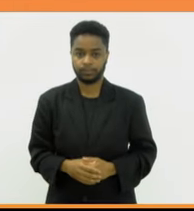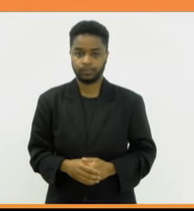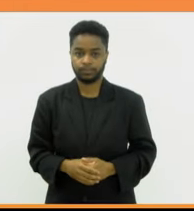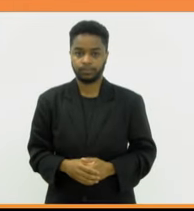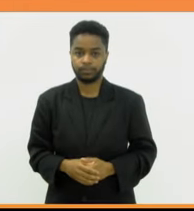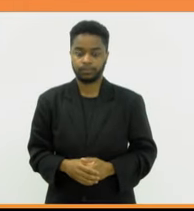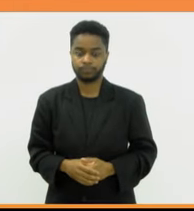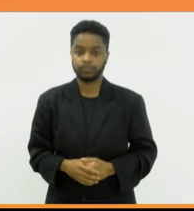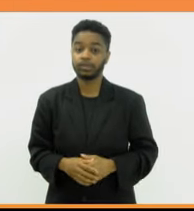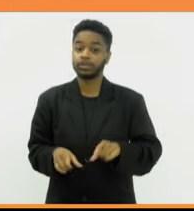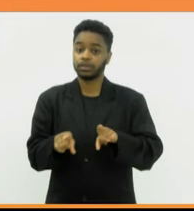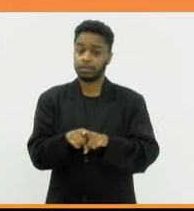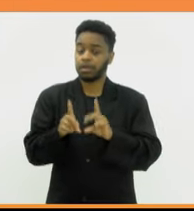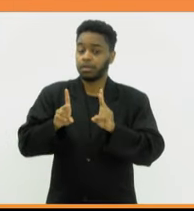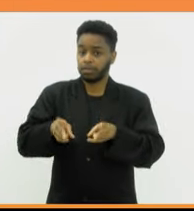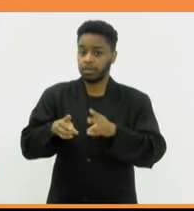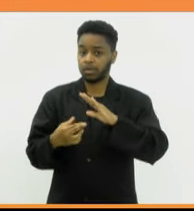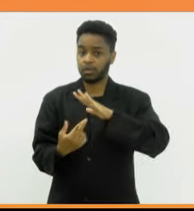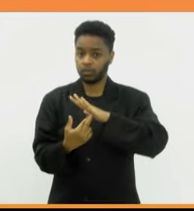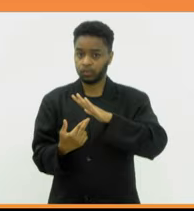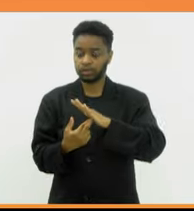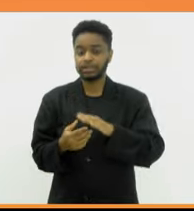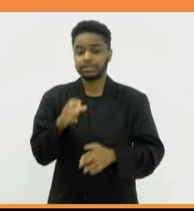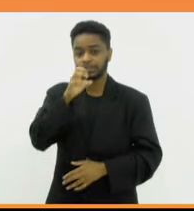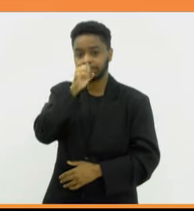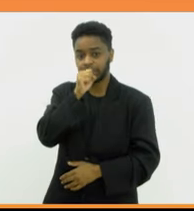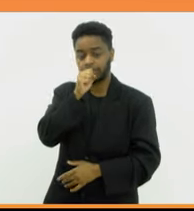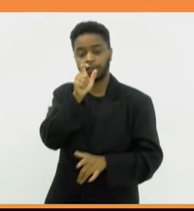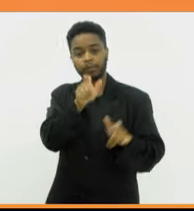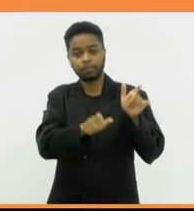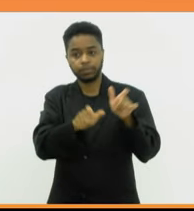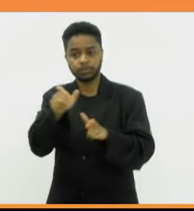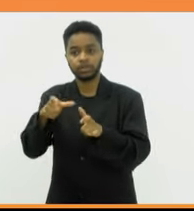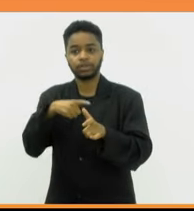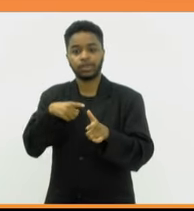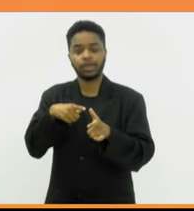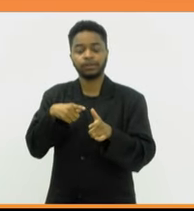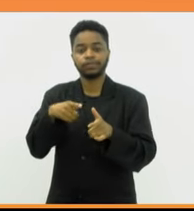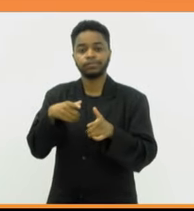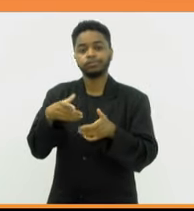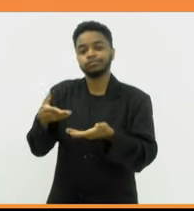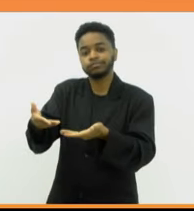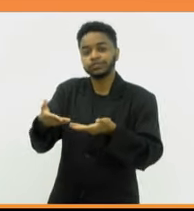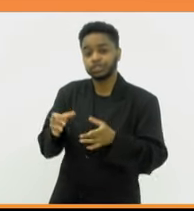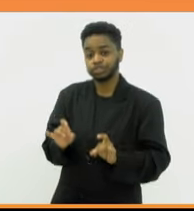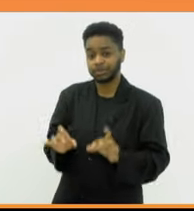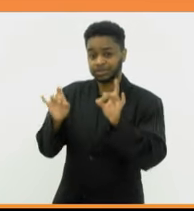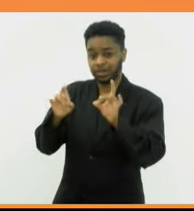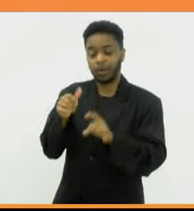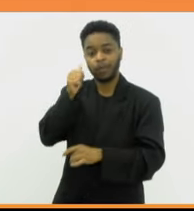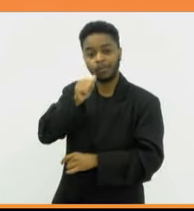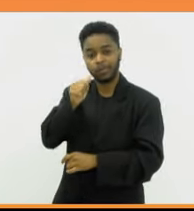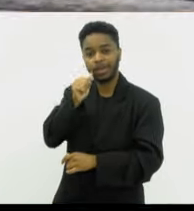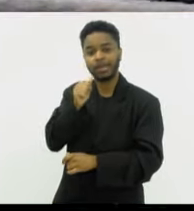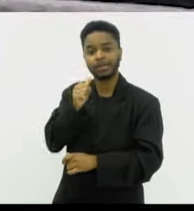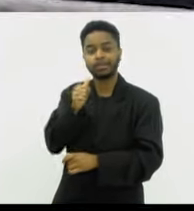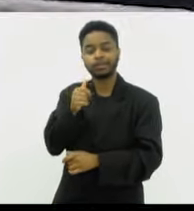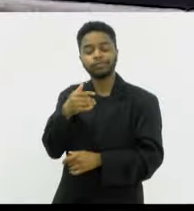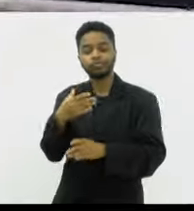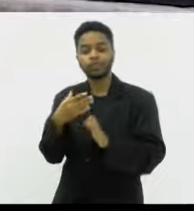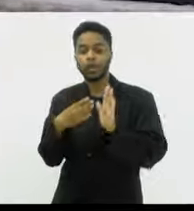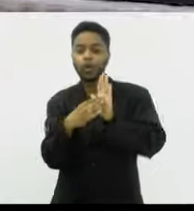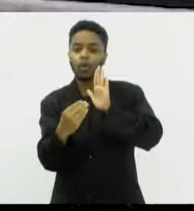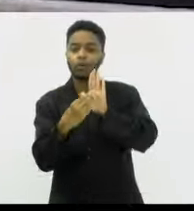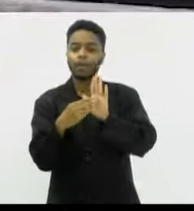Também na rodoviária, neste sábado, os passageiros terão uma recepção especial. Uma cover da popstar Madonna vai receber os